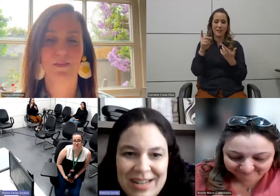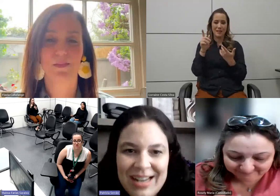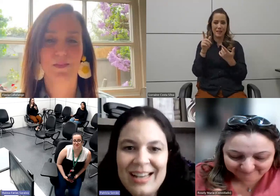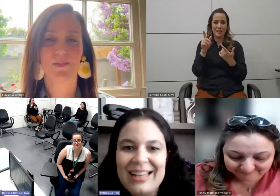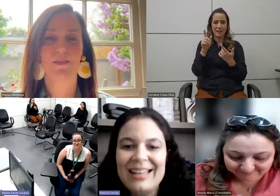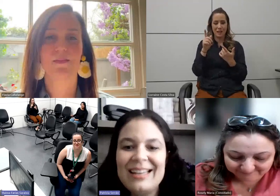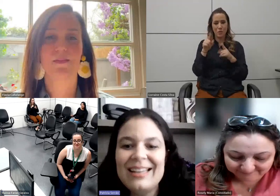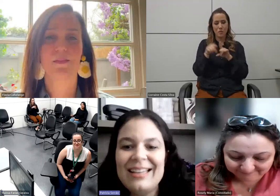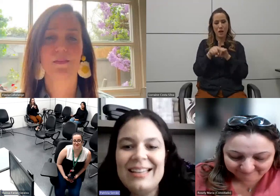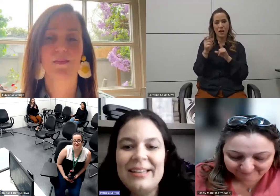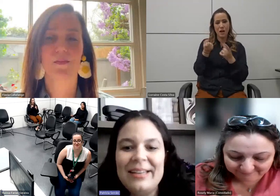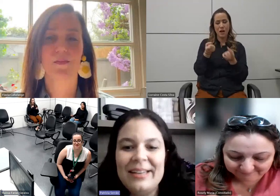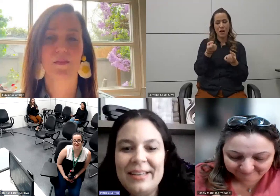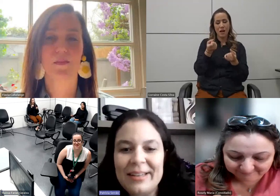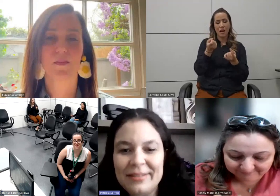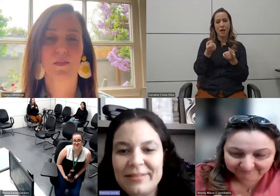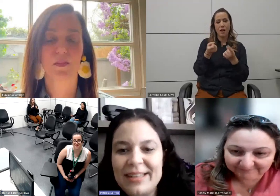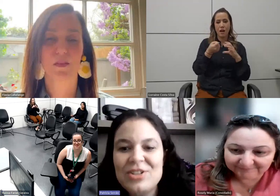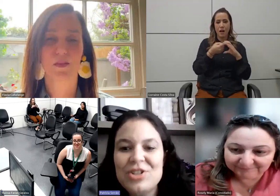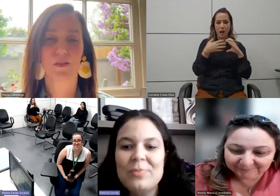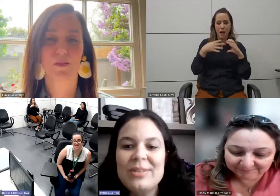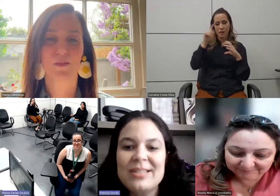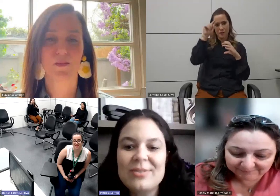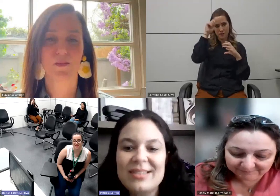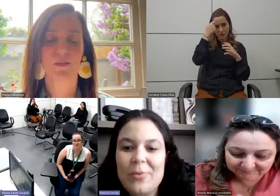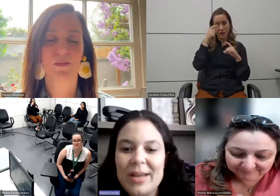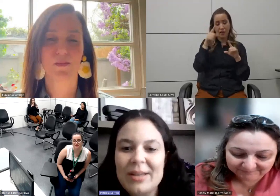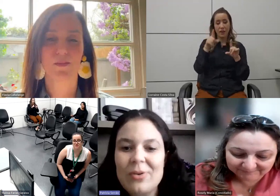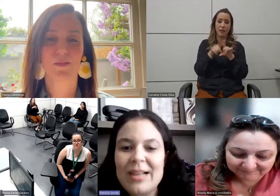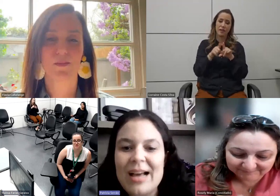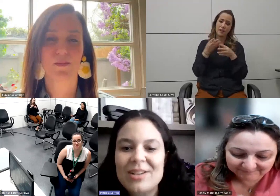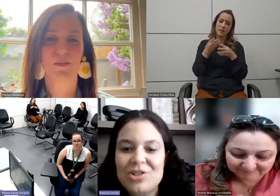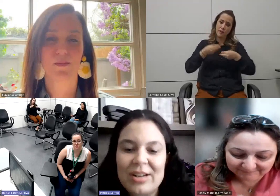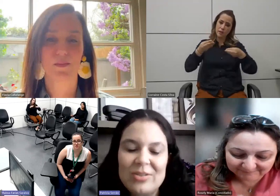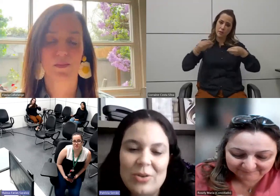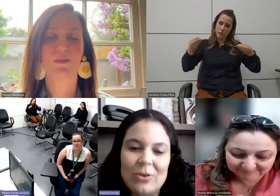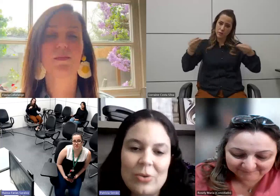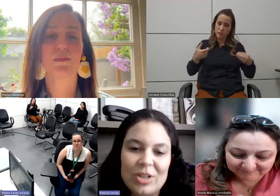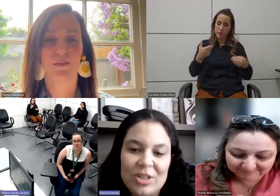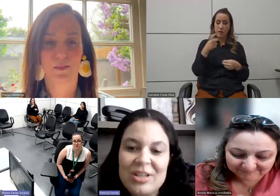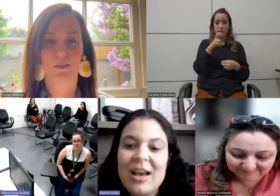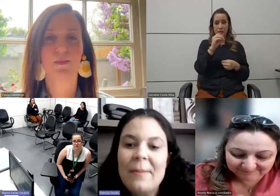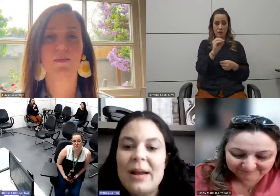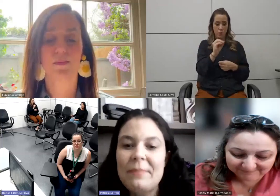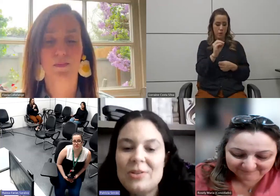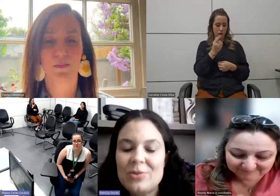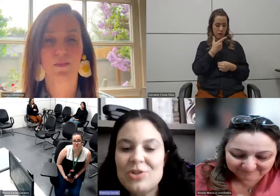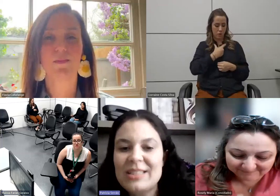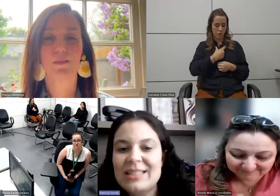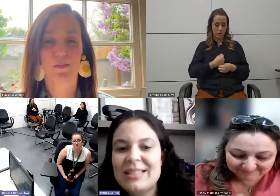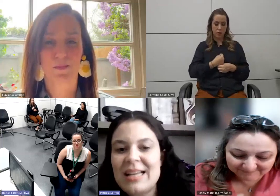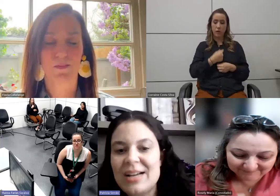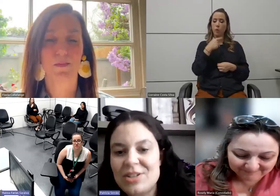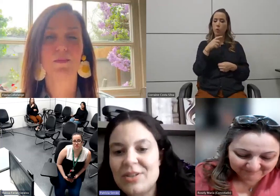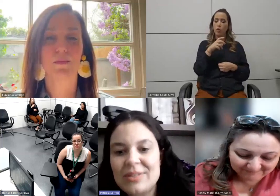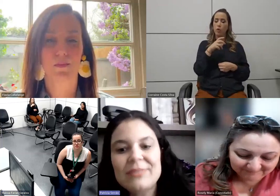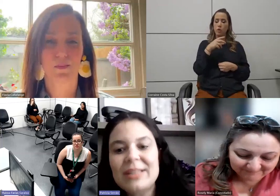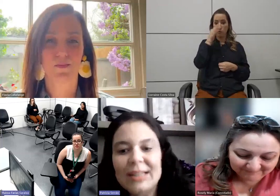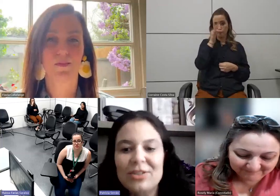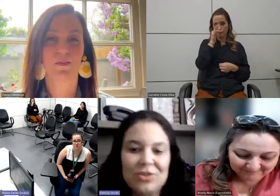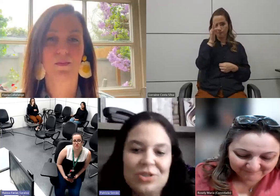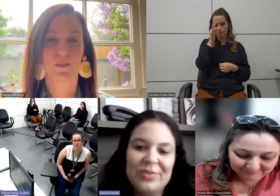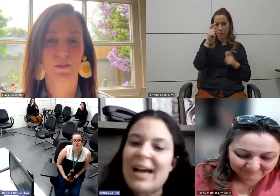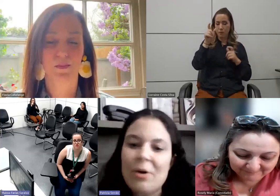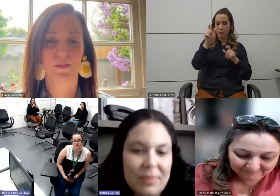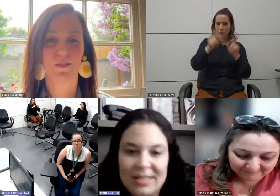espaços e que vai ter distribuição de 50 colares girassolas para pessoas com necessidade.